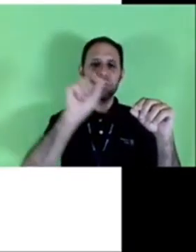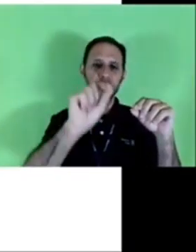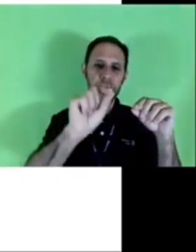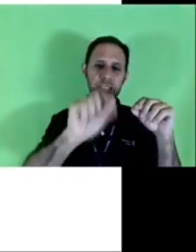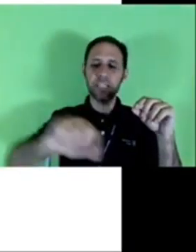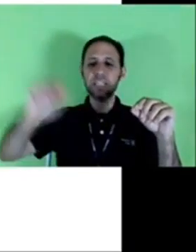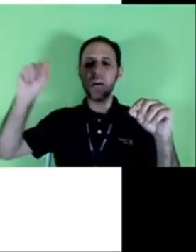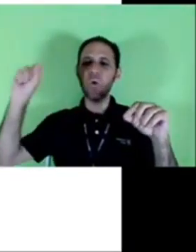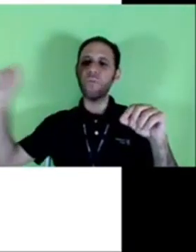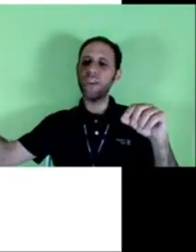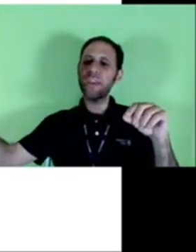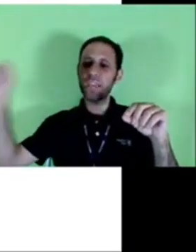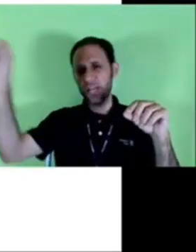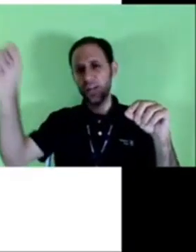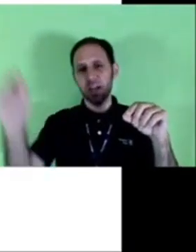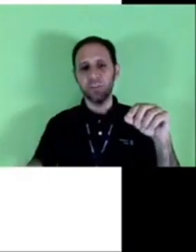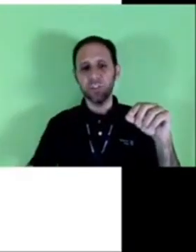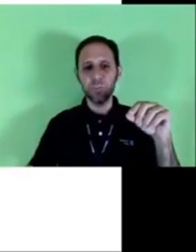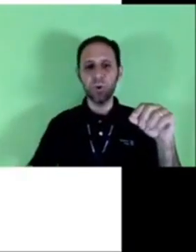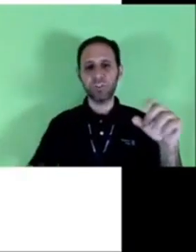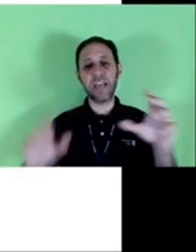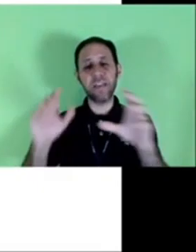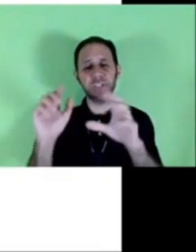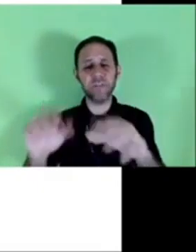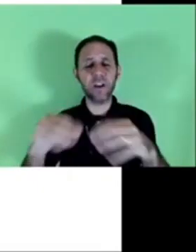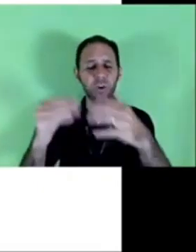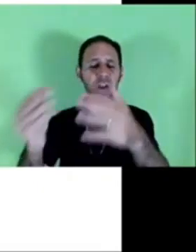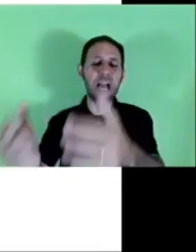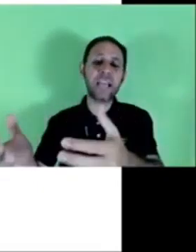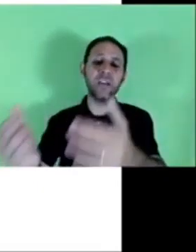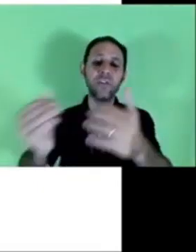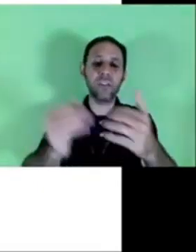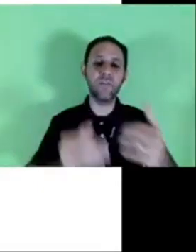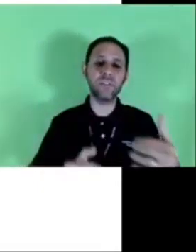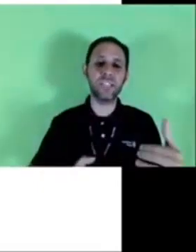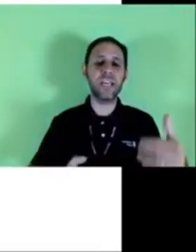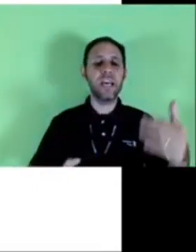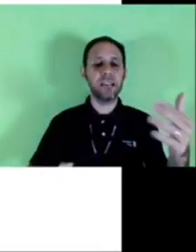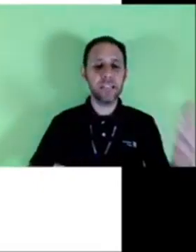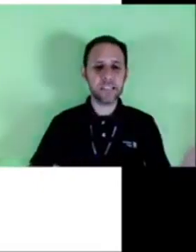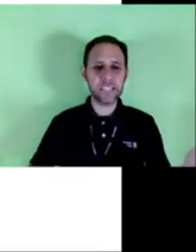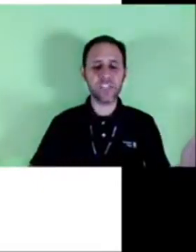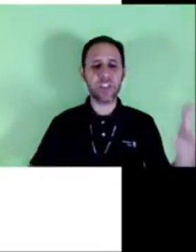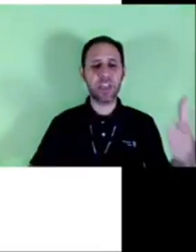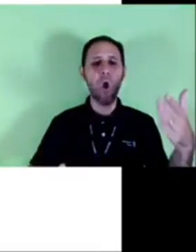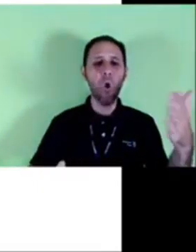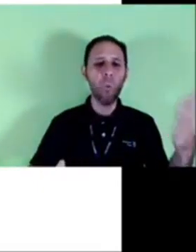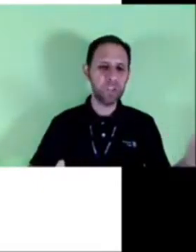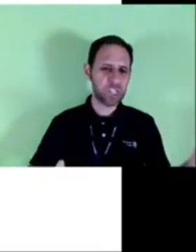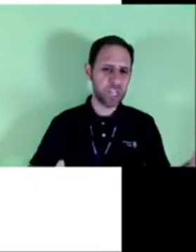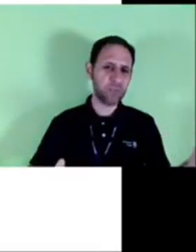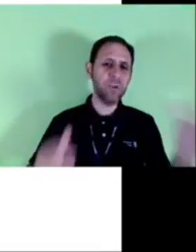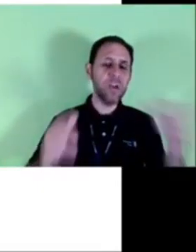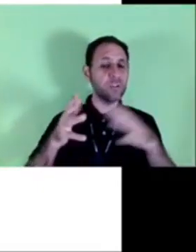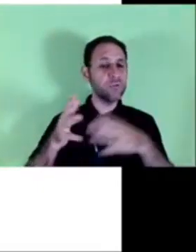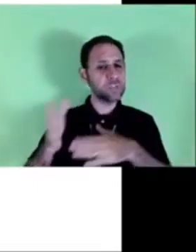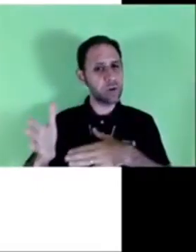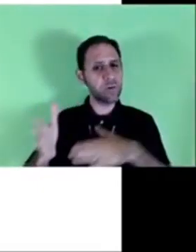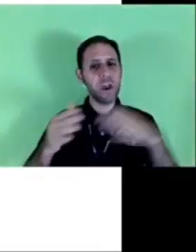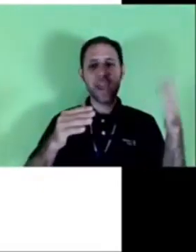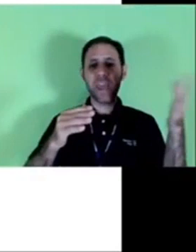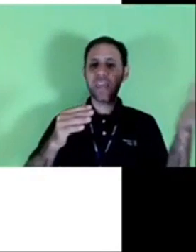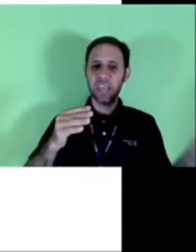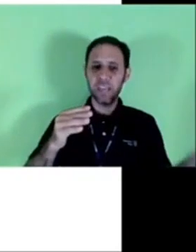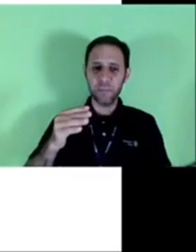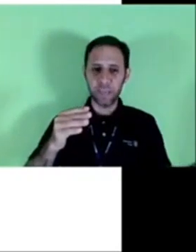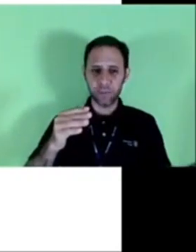solicita ou vem requerer dois pontos e aí você vai colocar aquilo que você deseja que é o objeto do